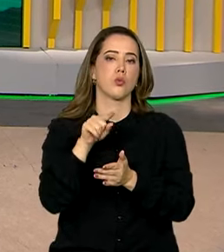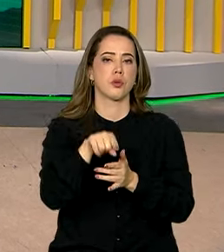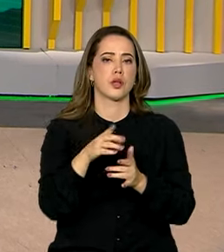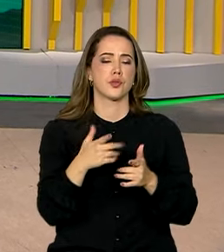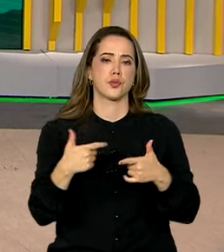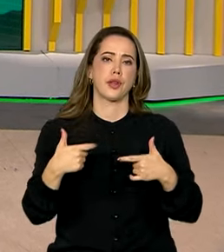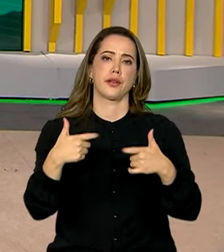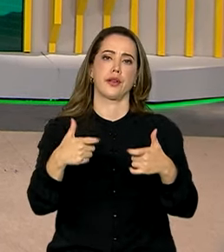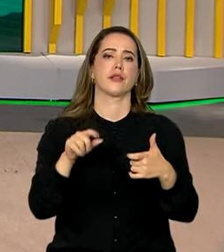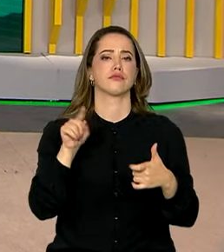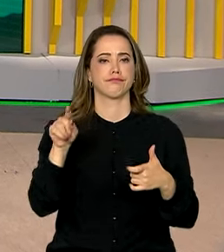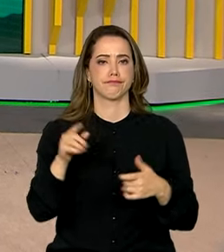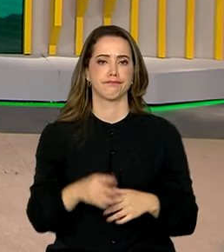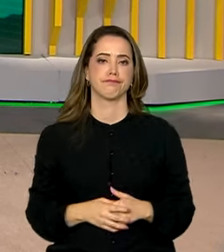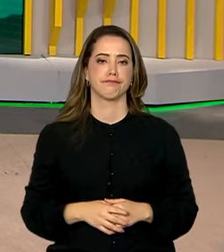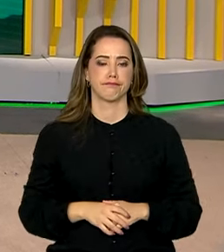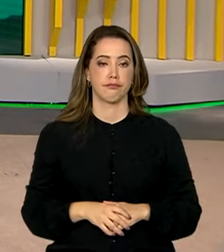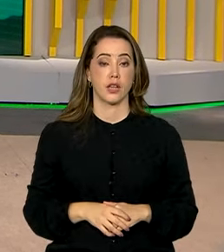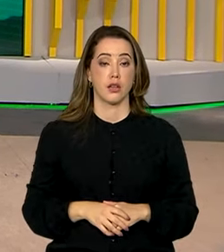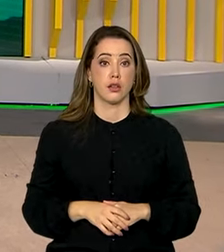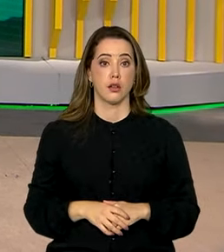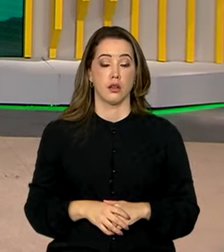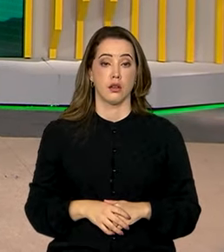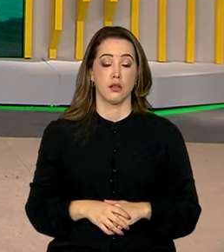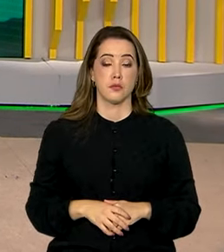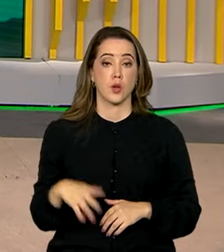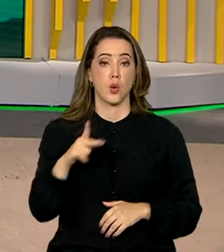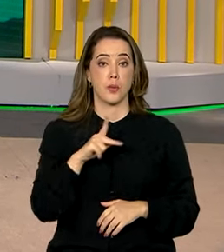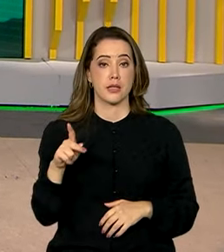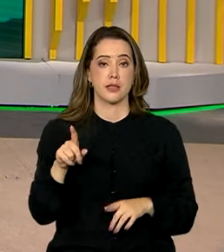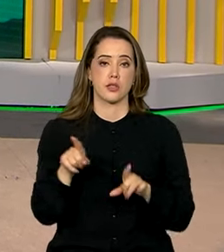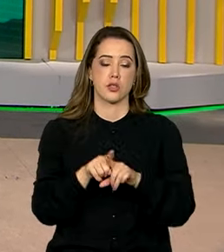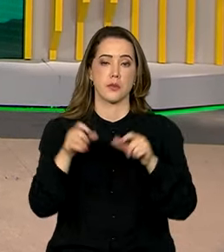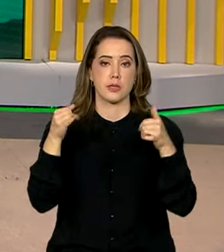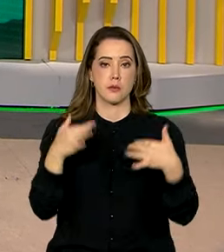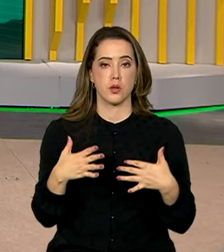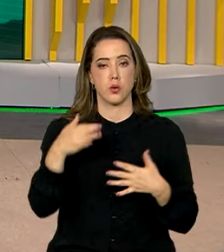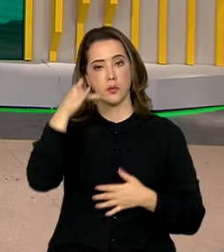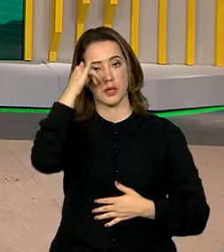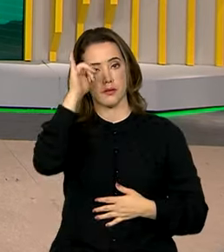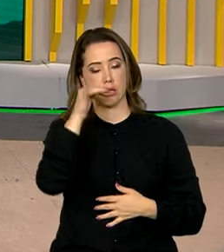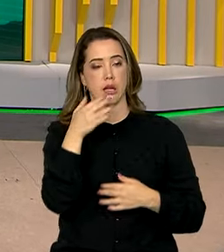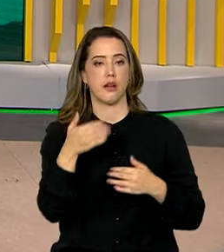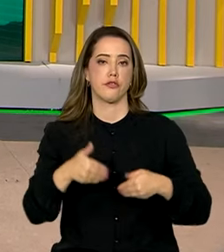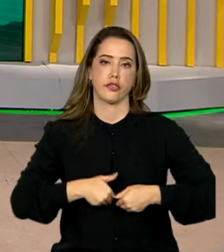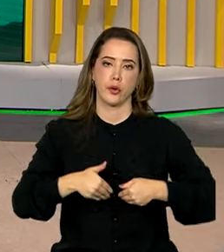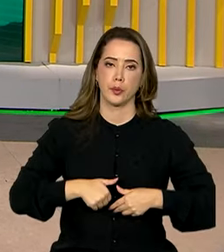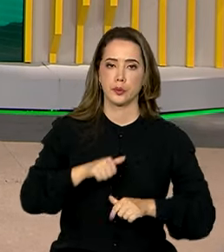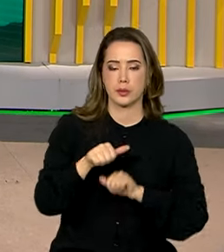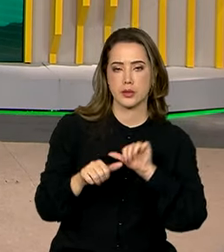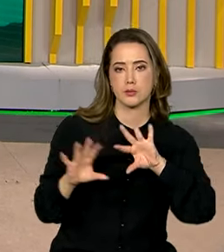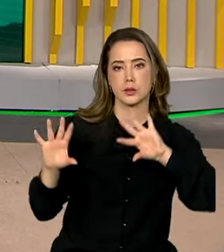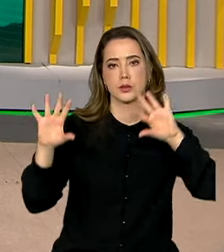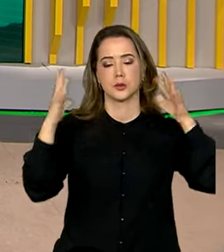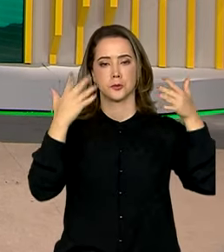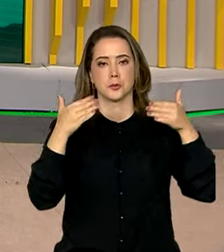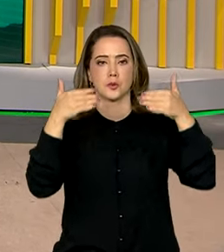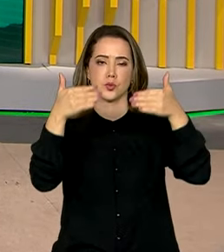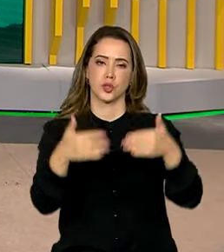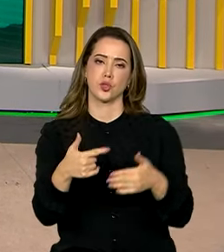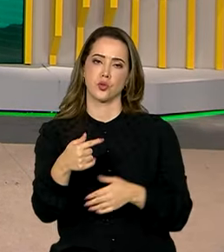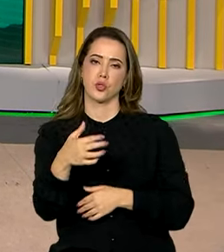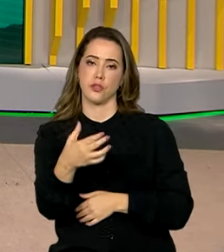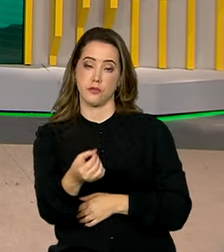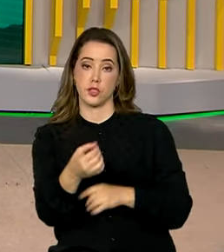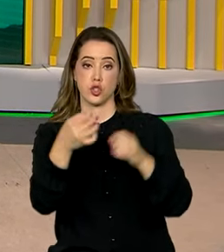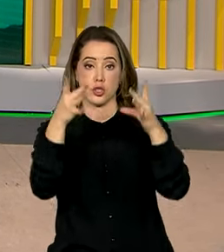outubro no Oriente Médio. O presidente também falou sobre o combate à fome e as mudanças climáticas à frente do G20. E quem tem